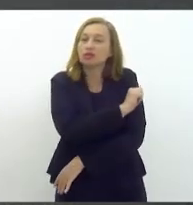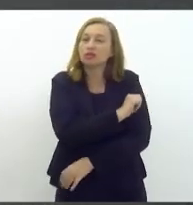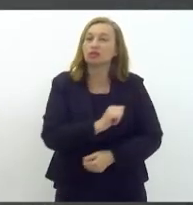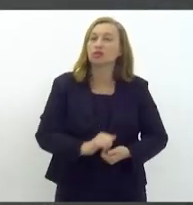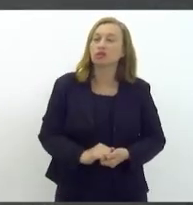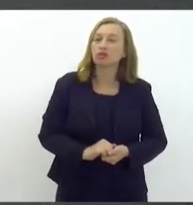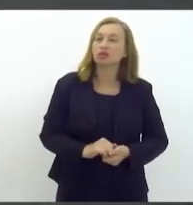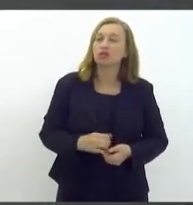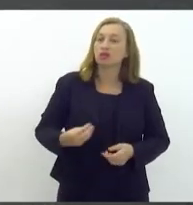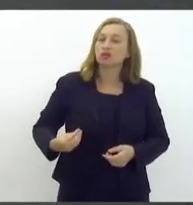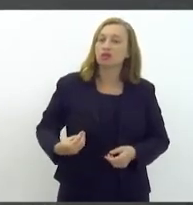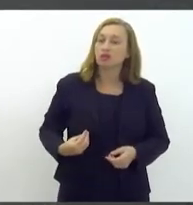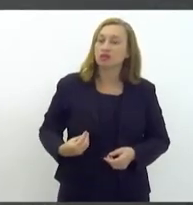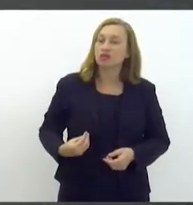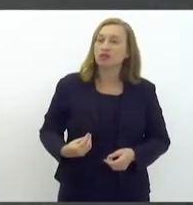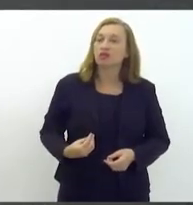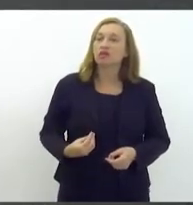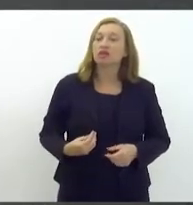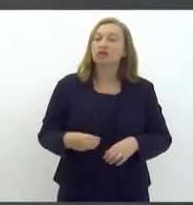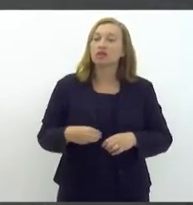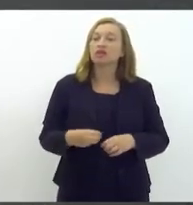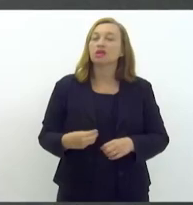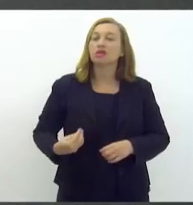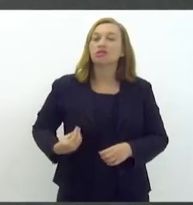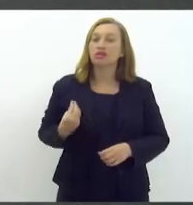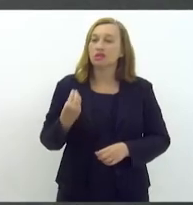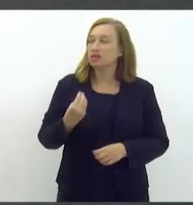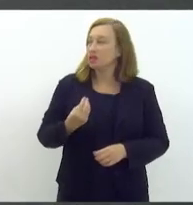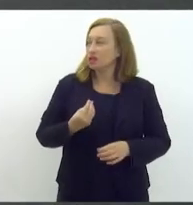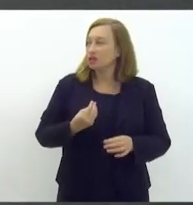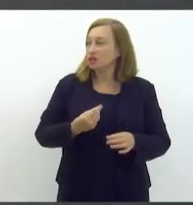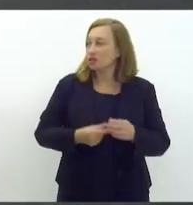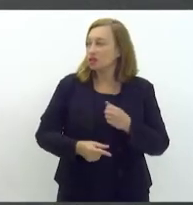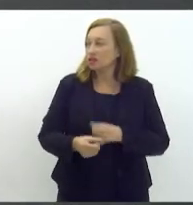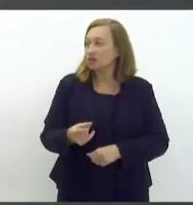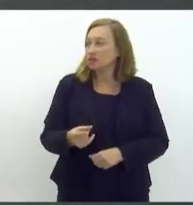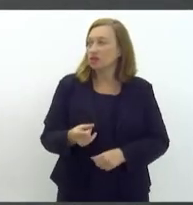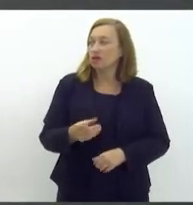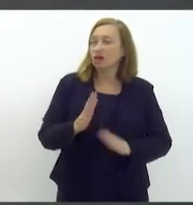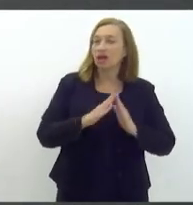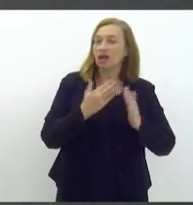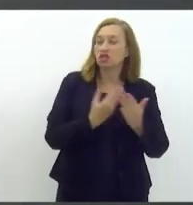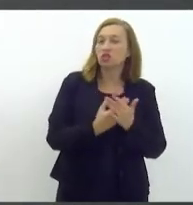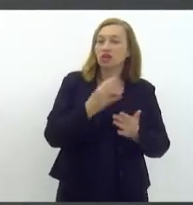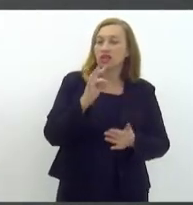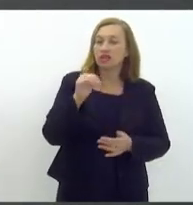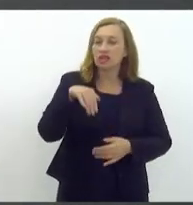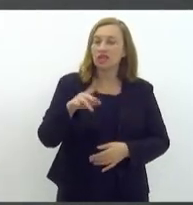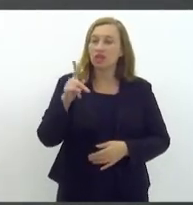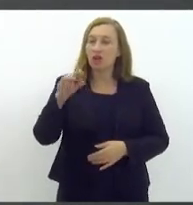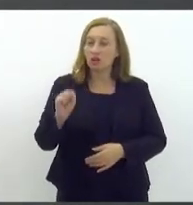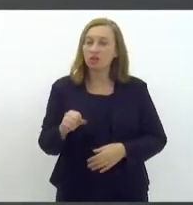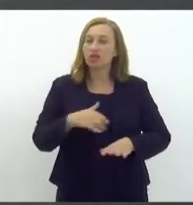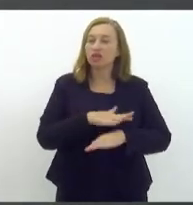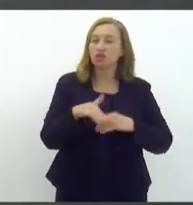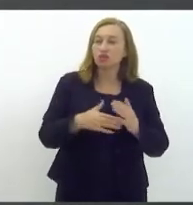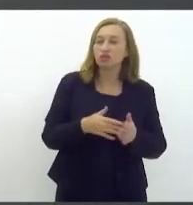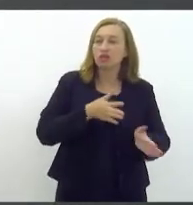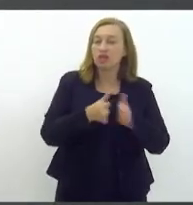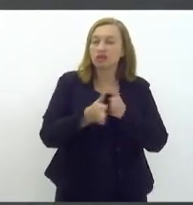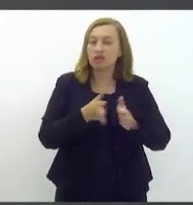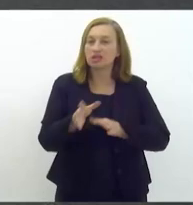vida longa ao Colégio Tim Lopes que todos os estudantes do Complexo da Alemão possam ter acesso a educação de qualidade.